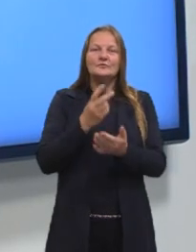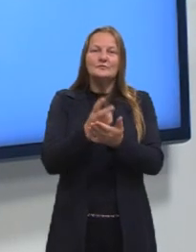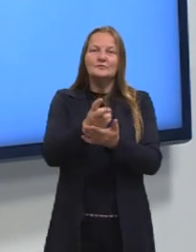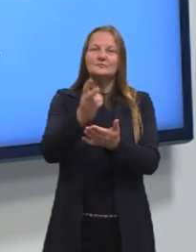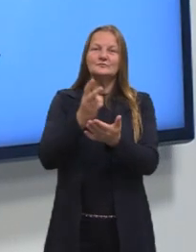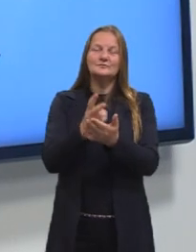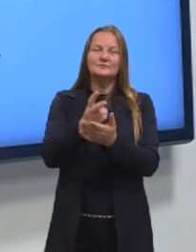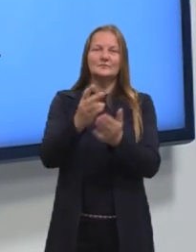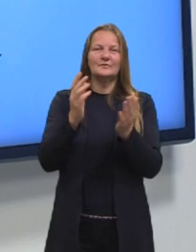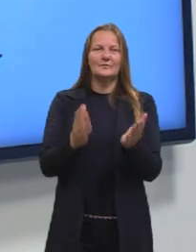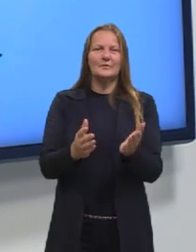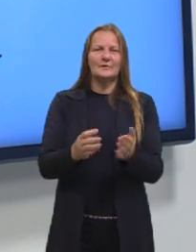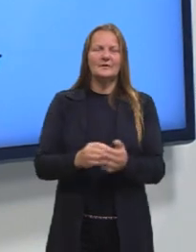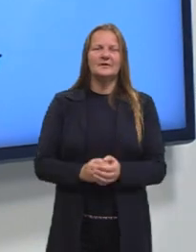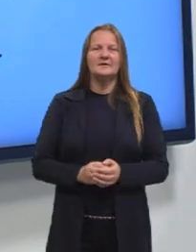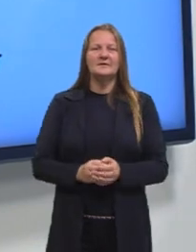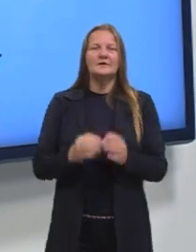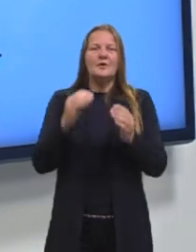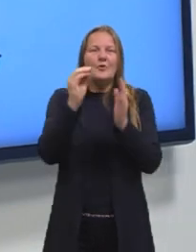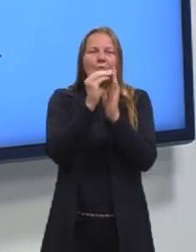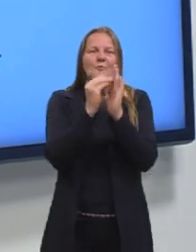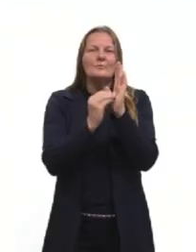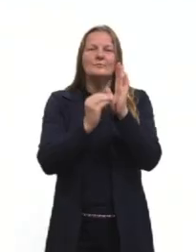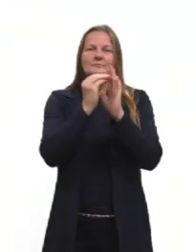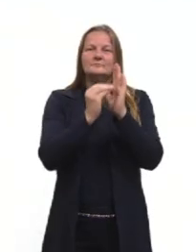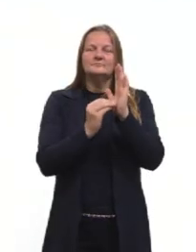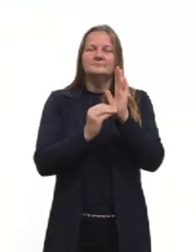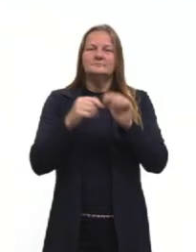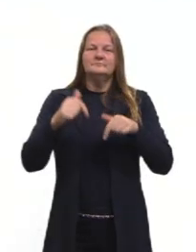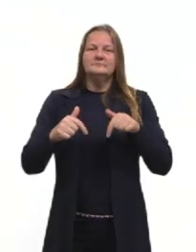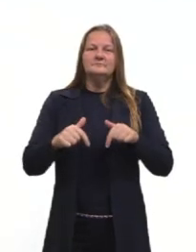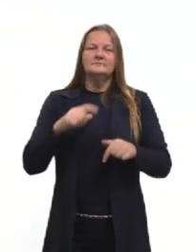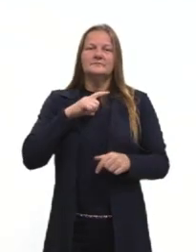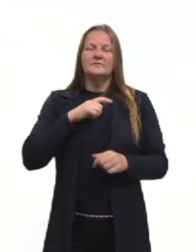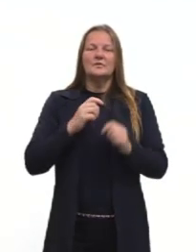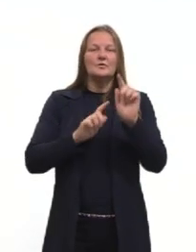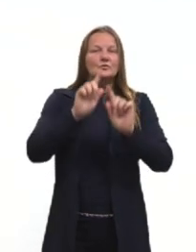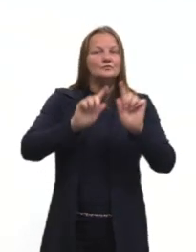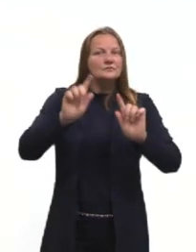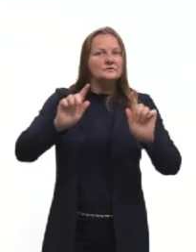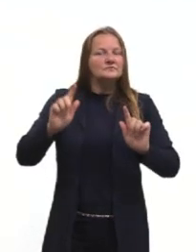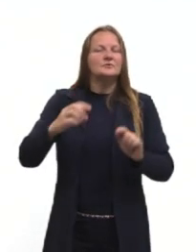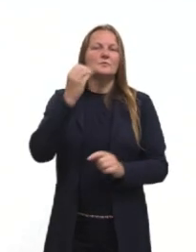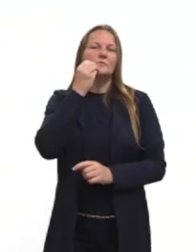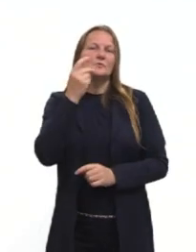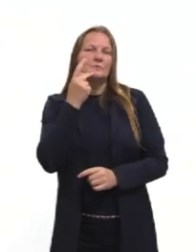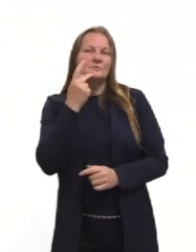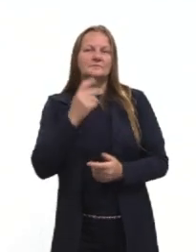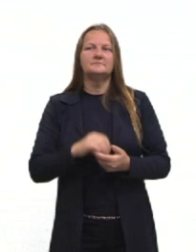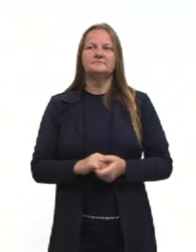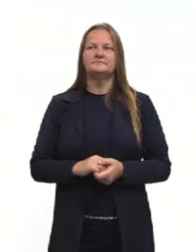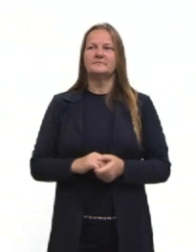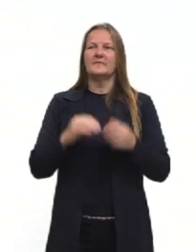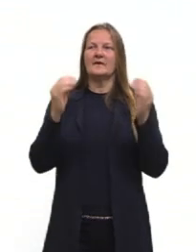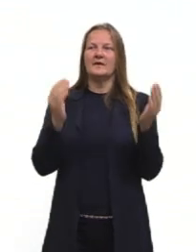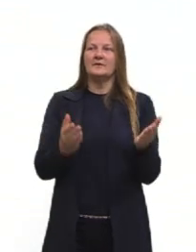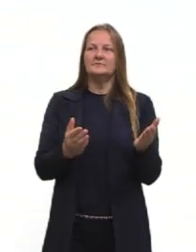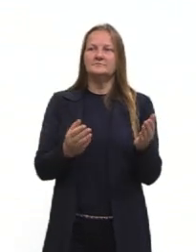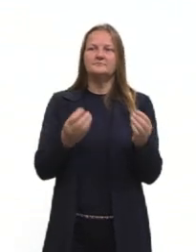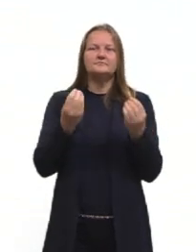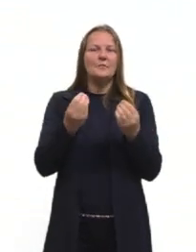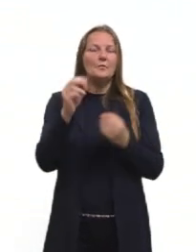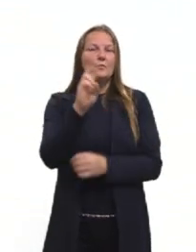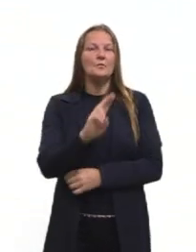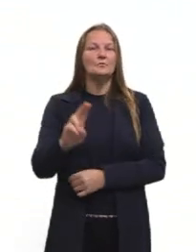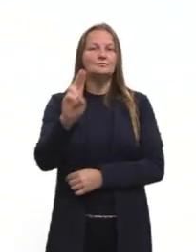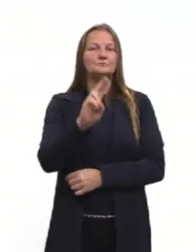então aí os nossos conteúdos, trabalhando a parte da estatística, da probabilidade. E agora nós vamos para